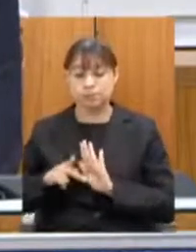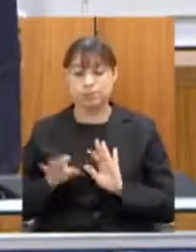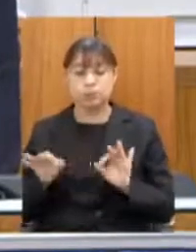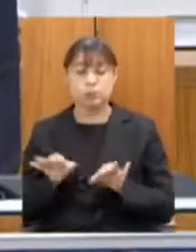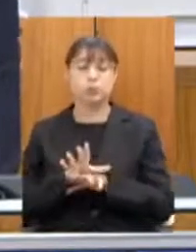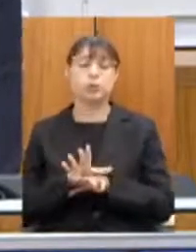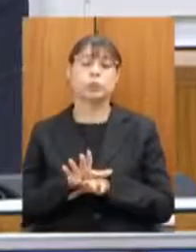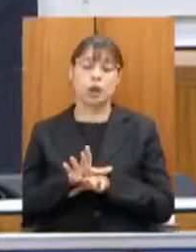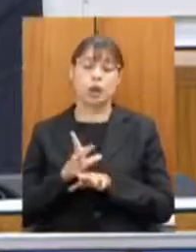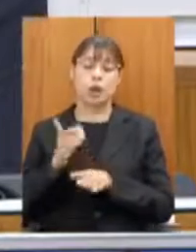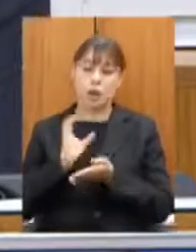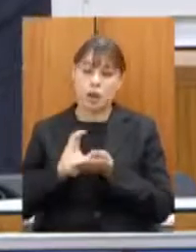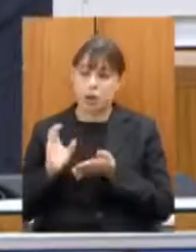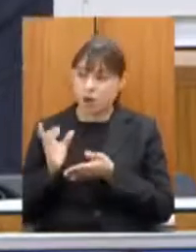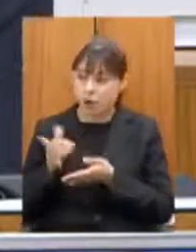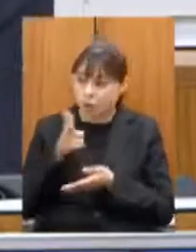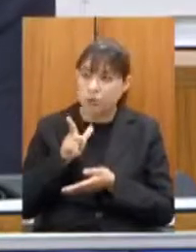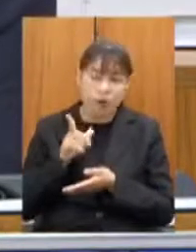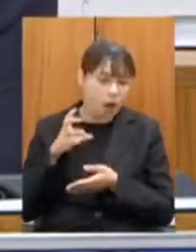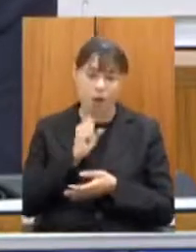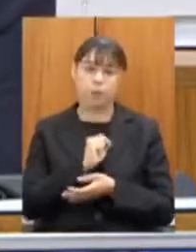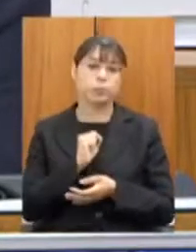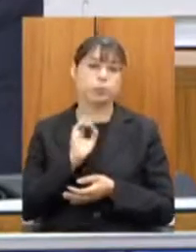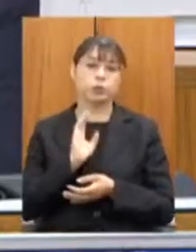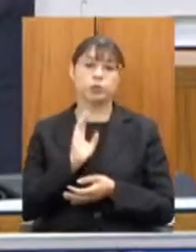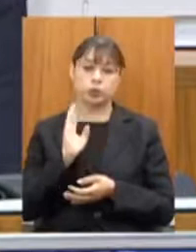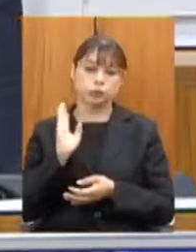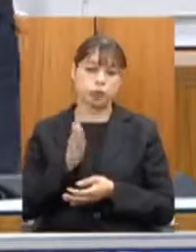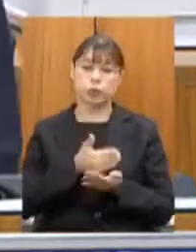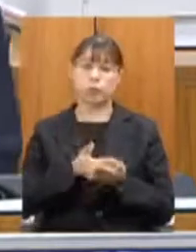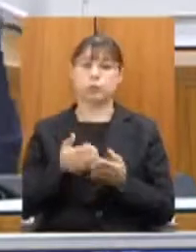disponível nós podemos investir rapidamente